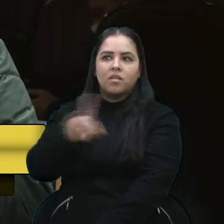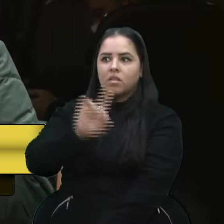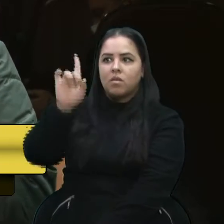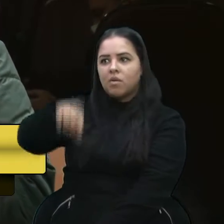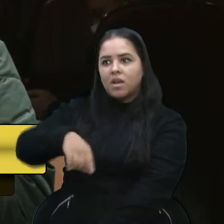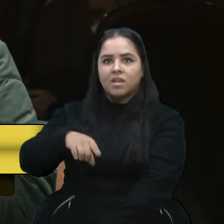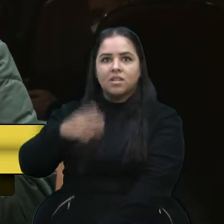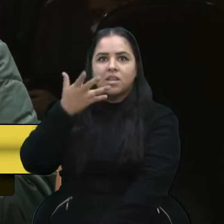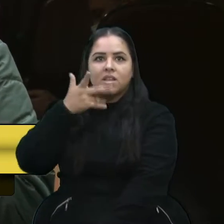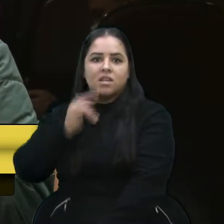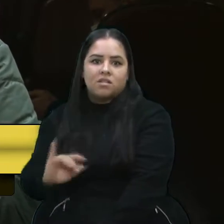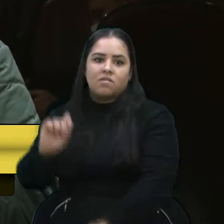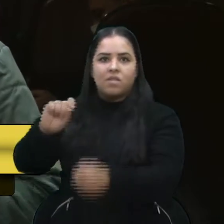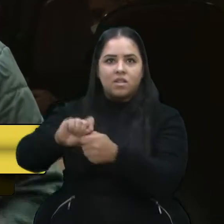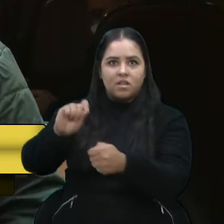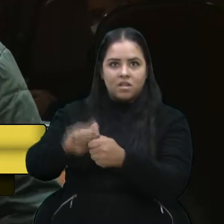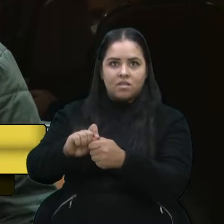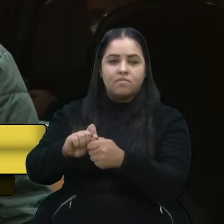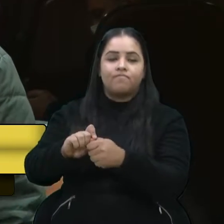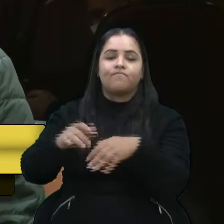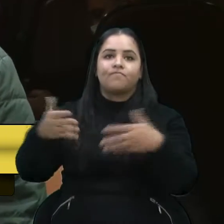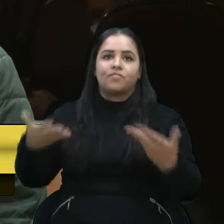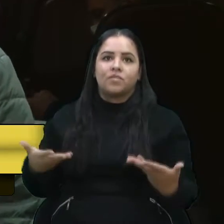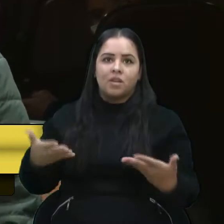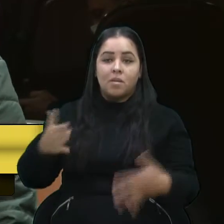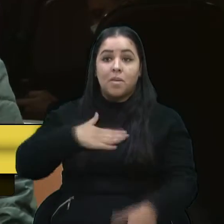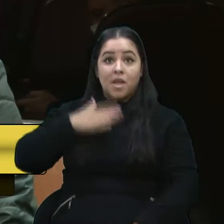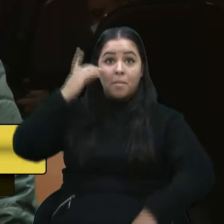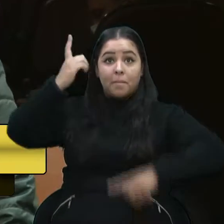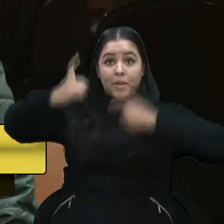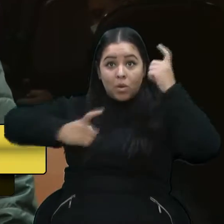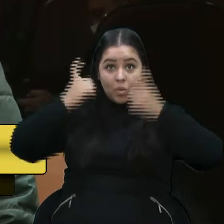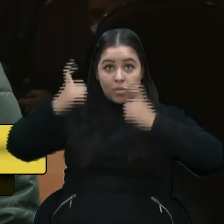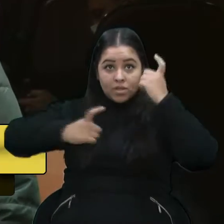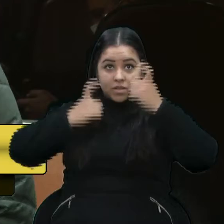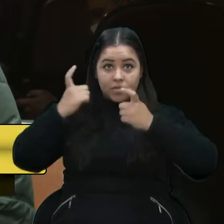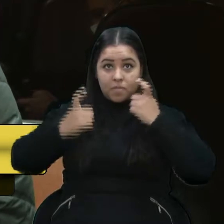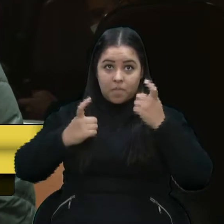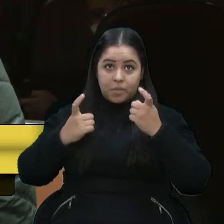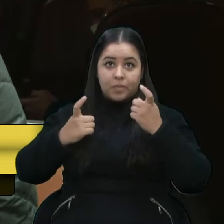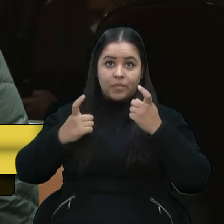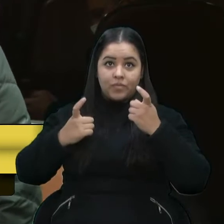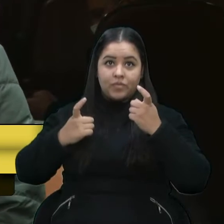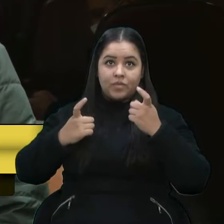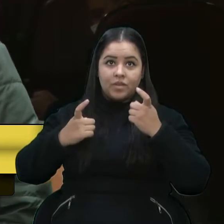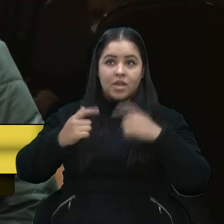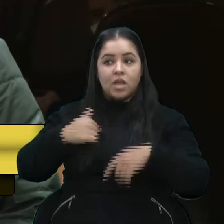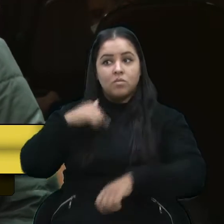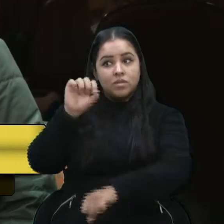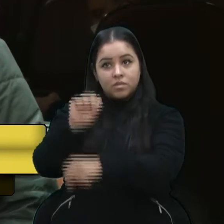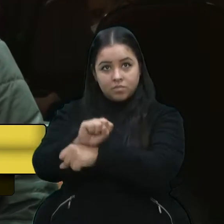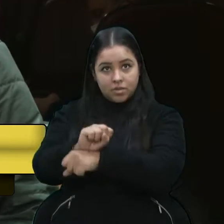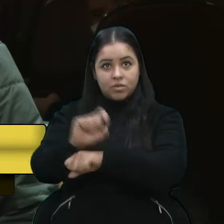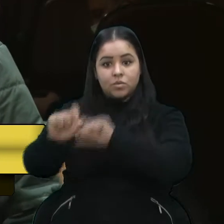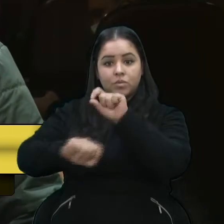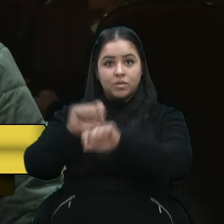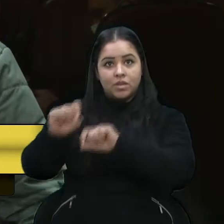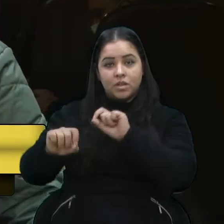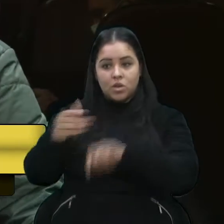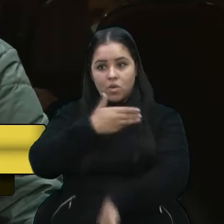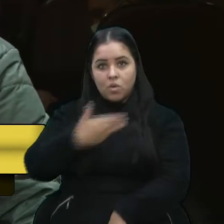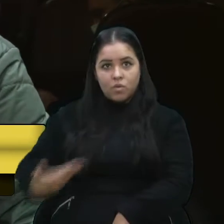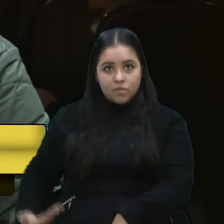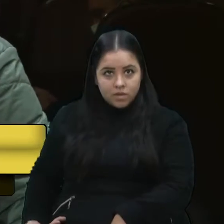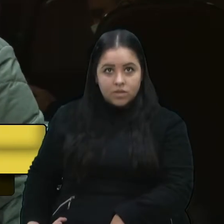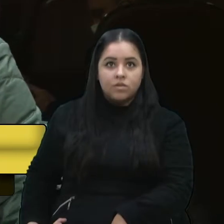as crianças que estão fazendo isso. Então, a minha preocupação, além disso, eu espero que o governo